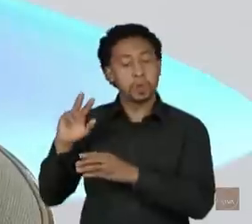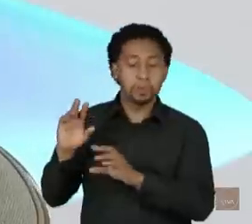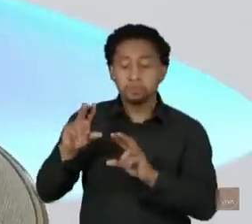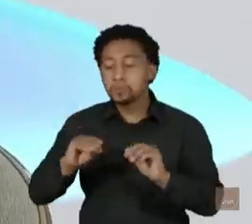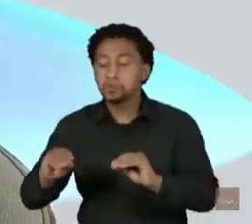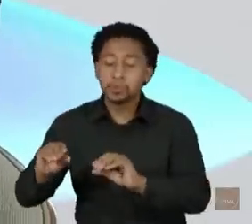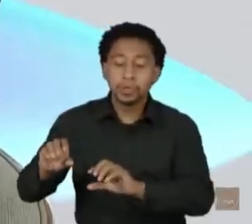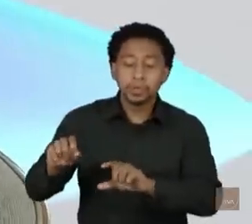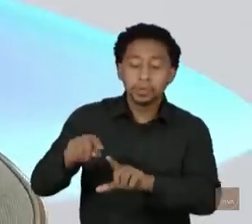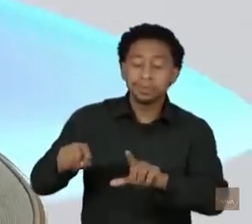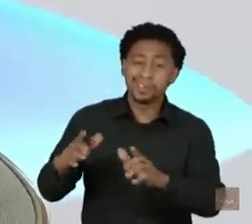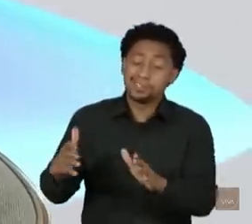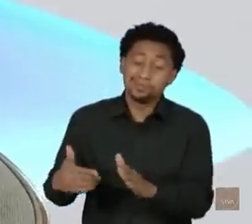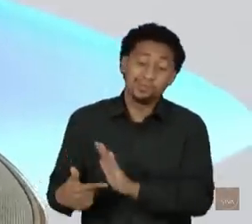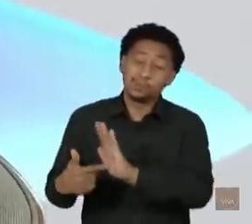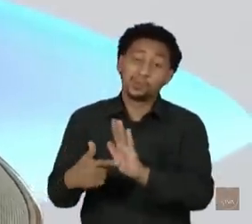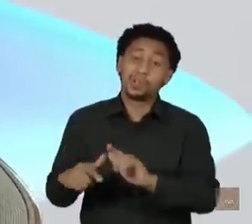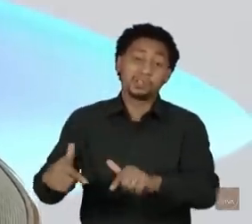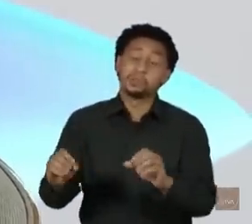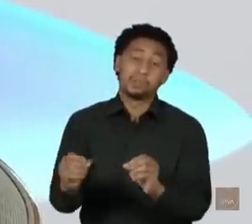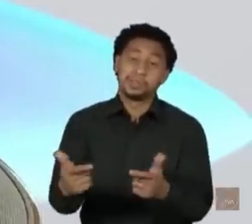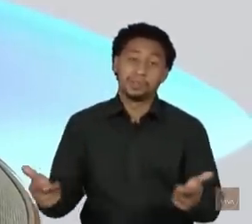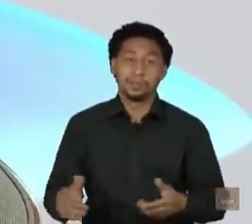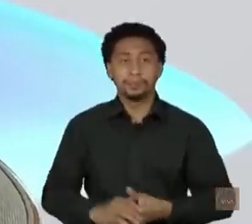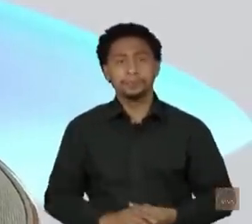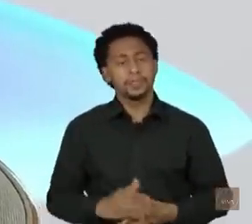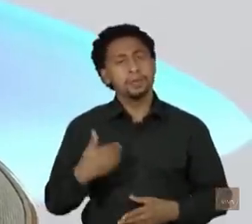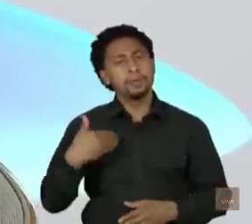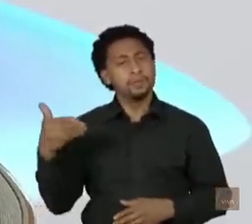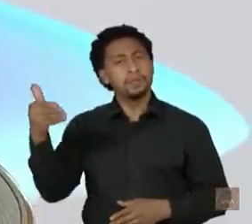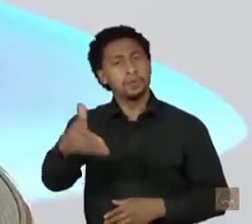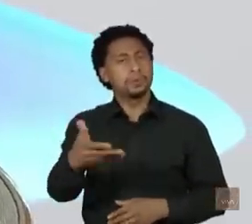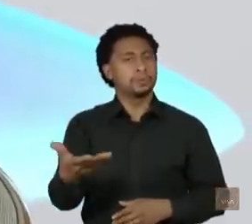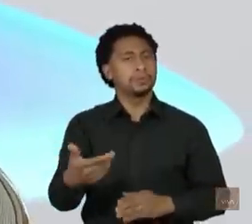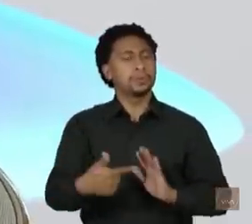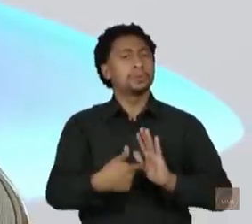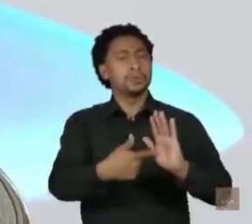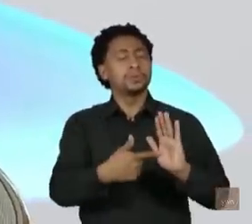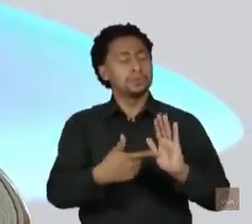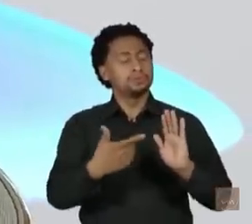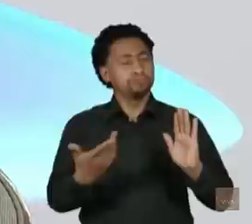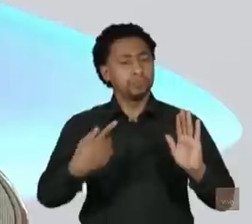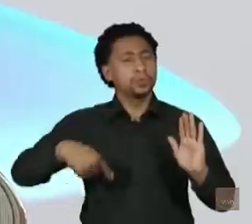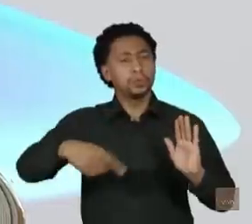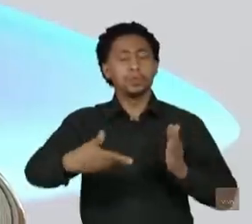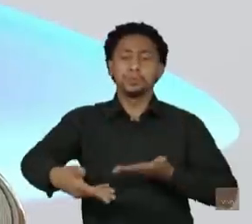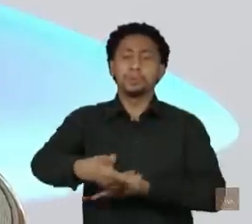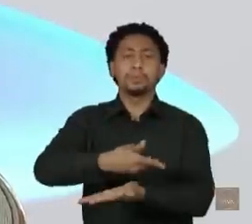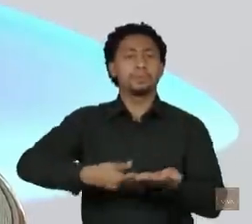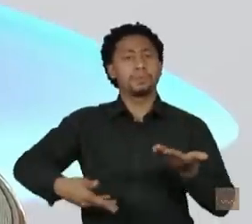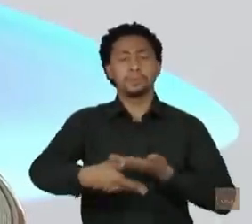Bom, eu também vou, porque considero que é um elemento simbólico da convivência civilizada. Lamentável é que, na segunda